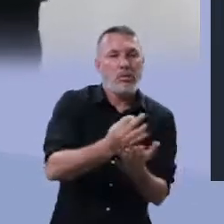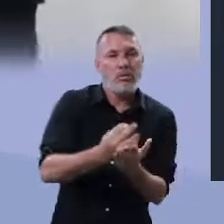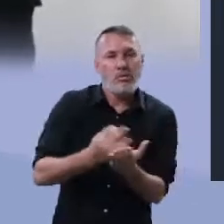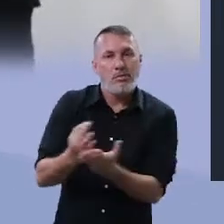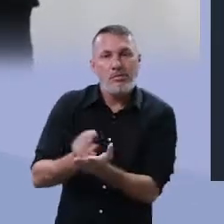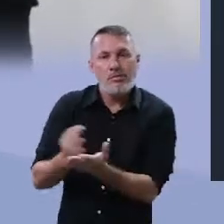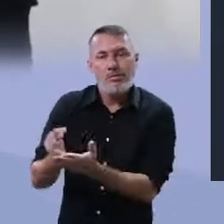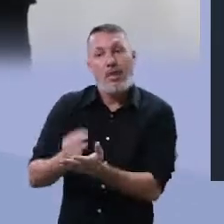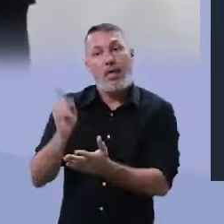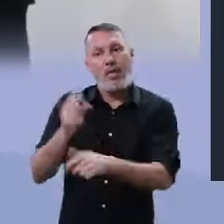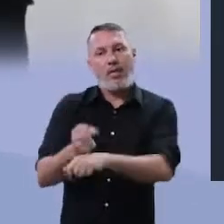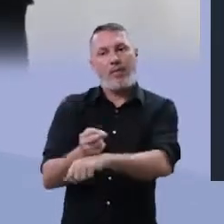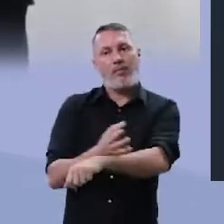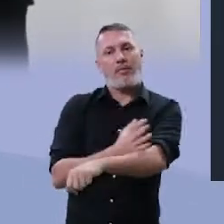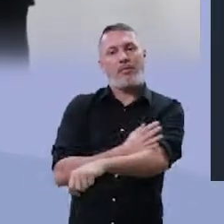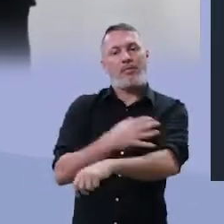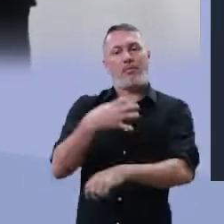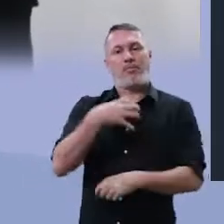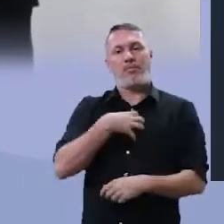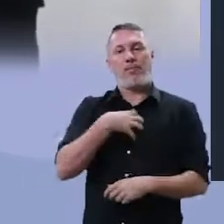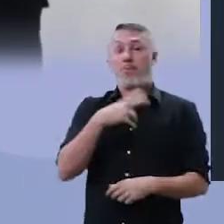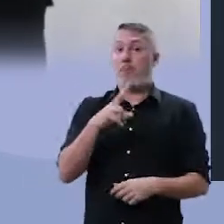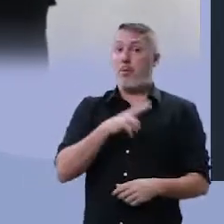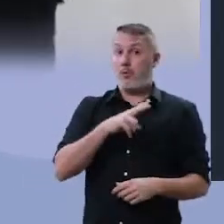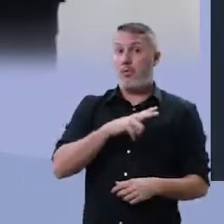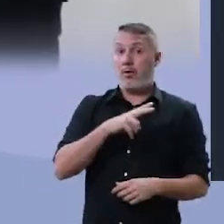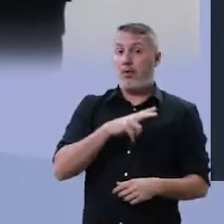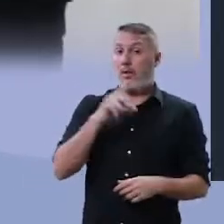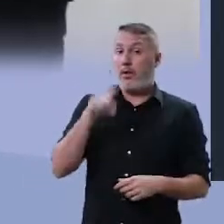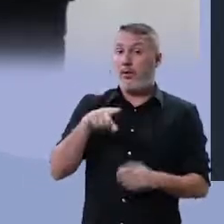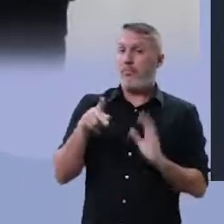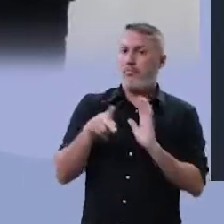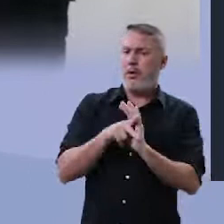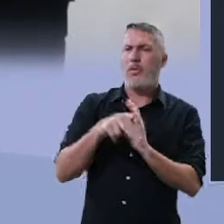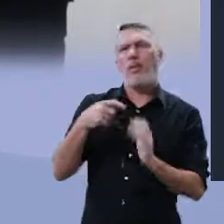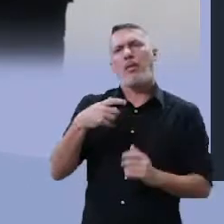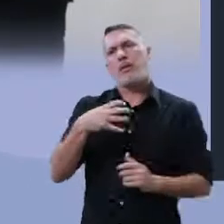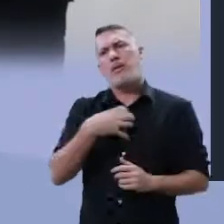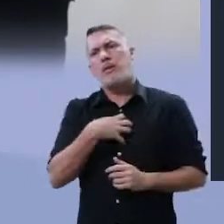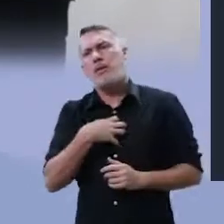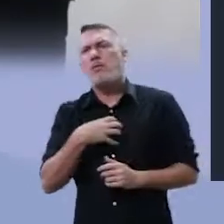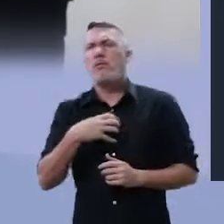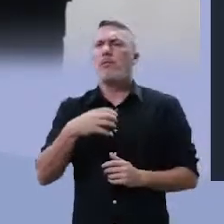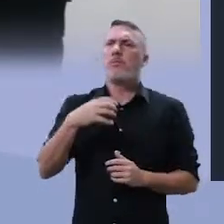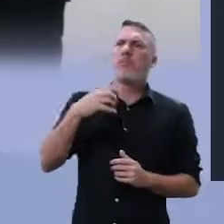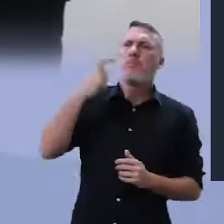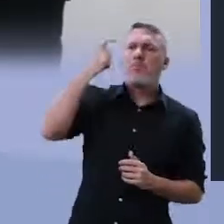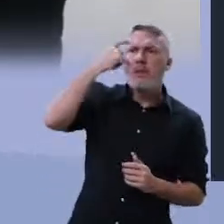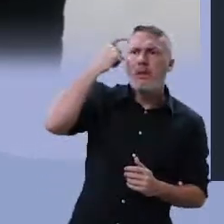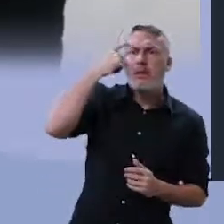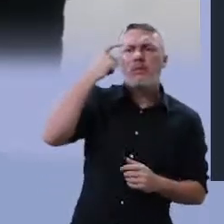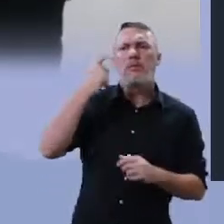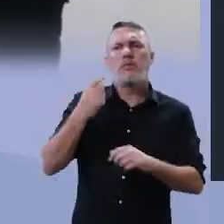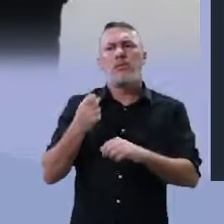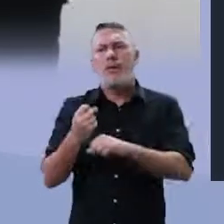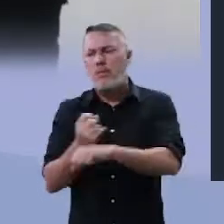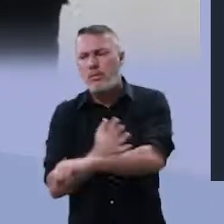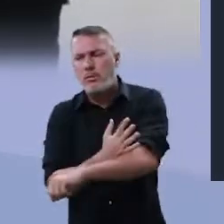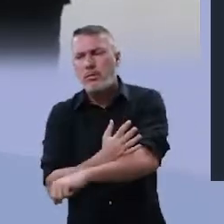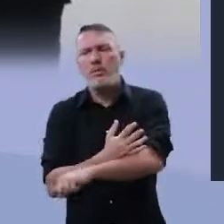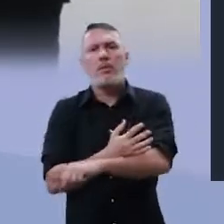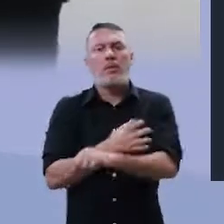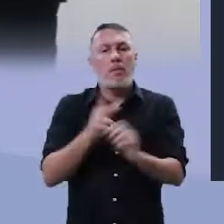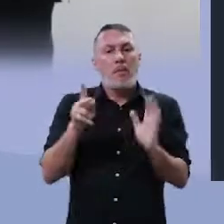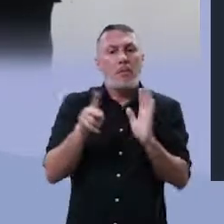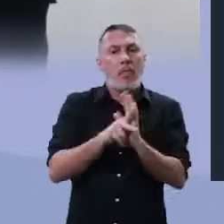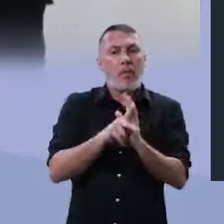dessa emoção sentida. Então eu sinto, eu penso, eu me emociono e